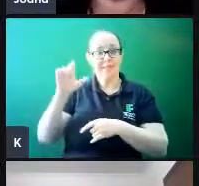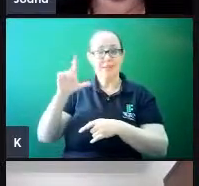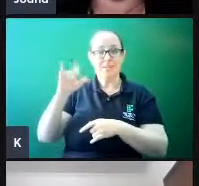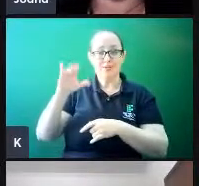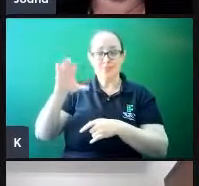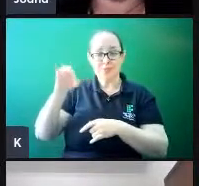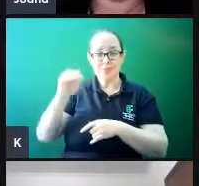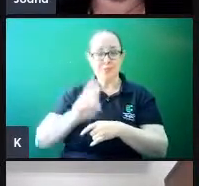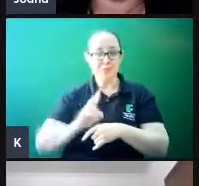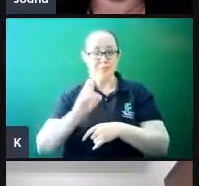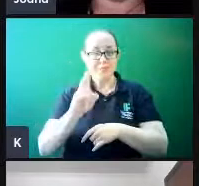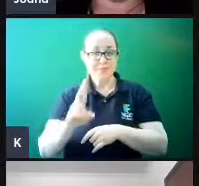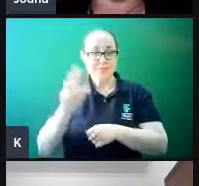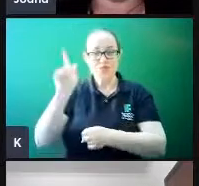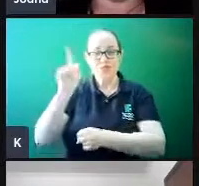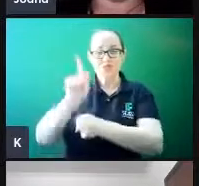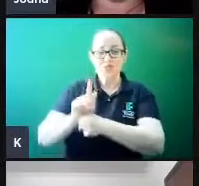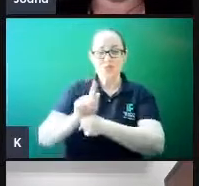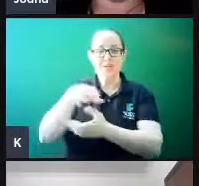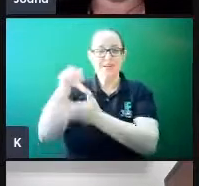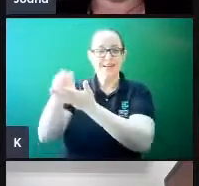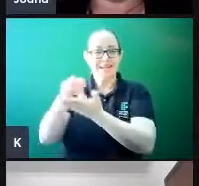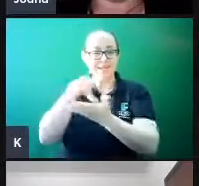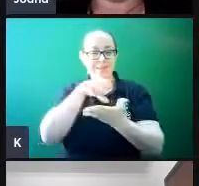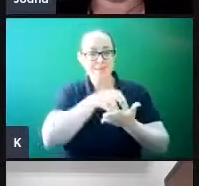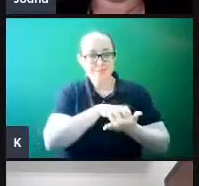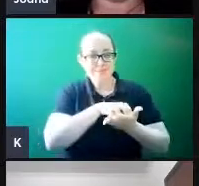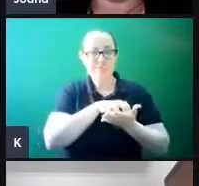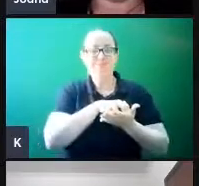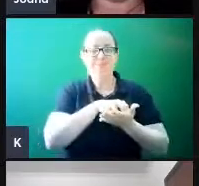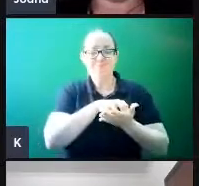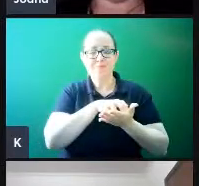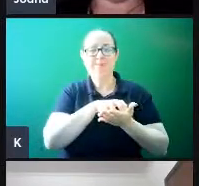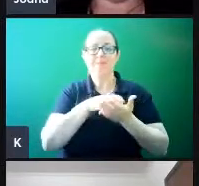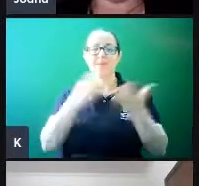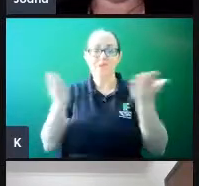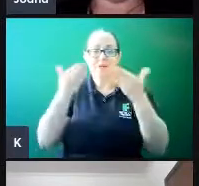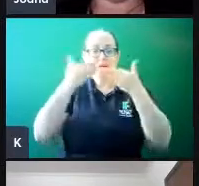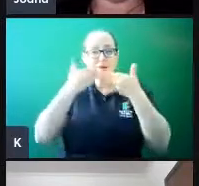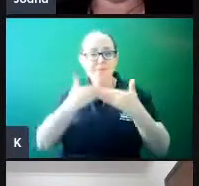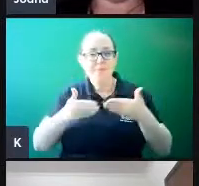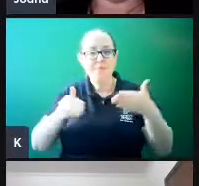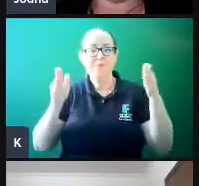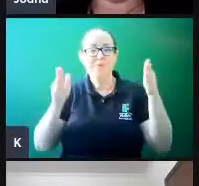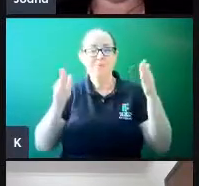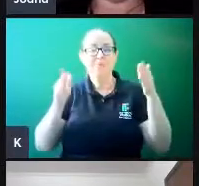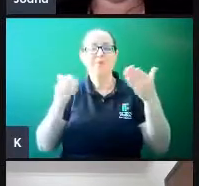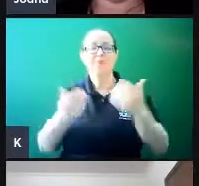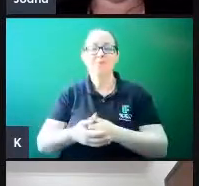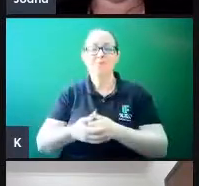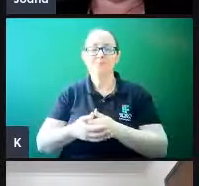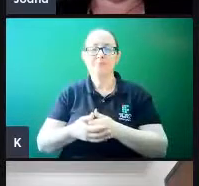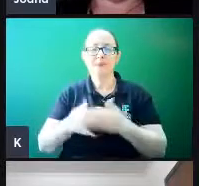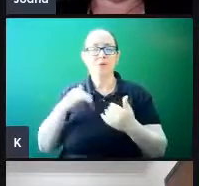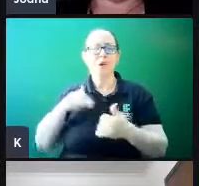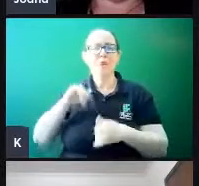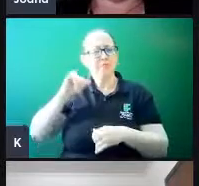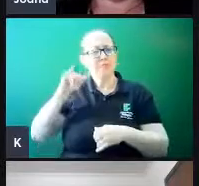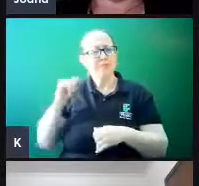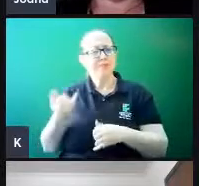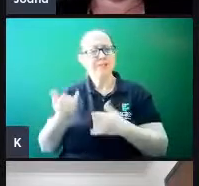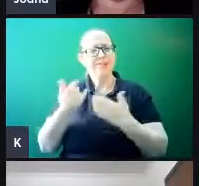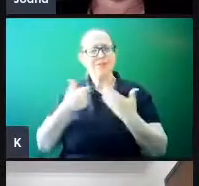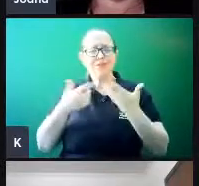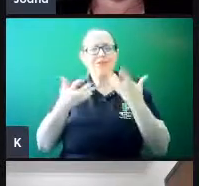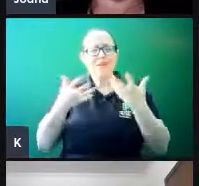representando aí a gestão dos dois campos, nessa cerimônia de abertura. E aproveito para fazer também